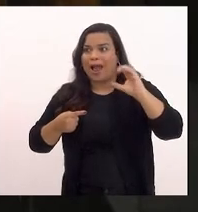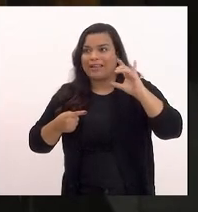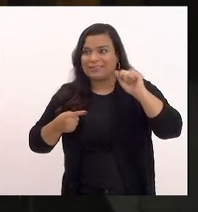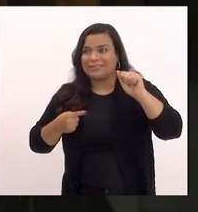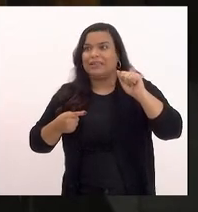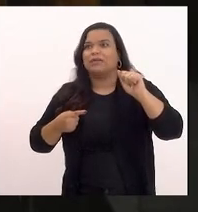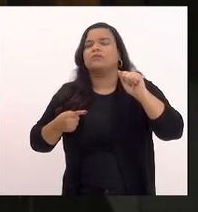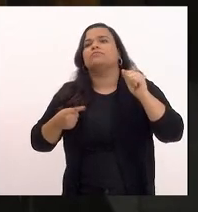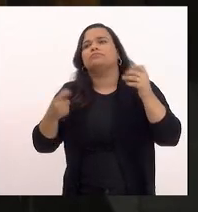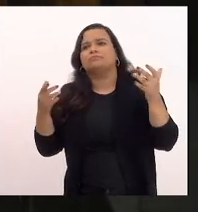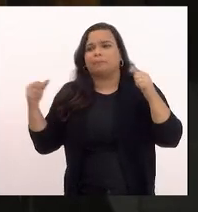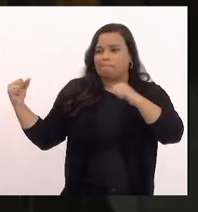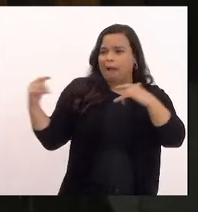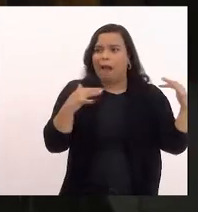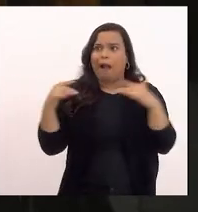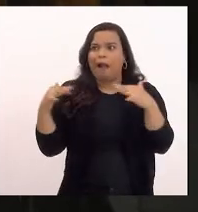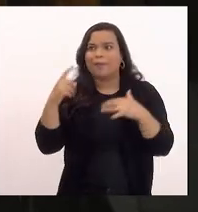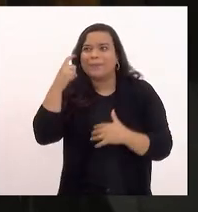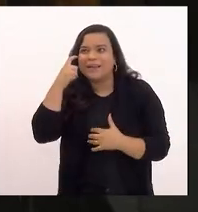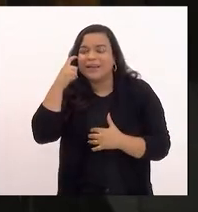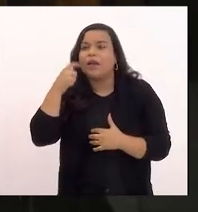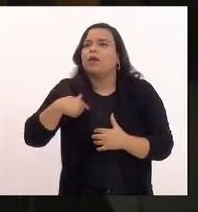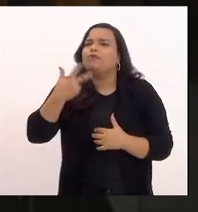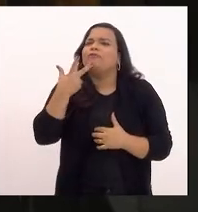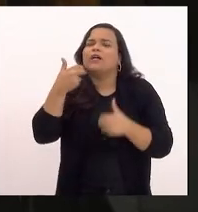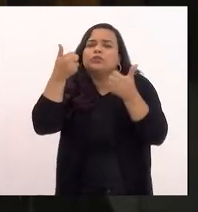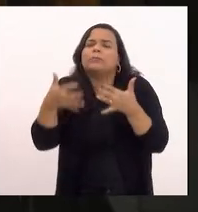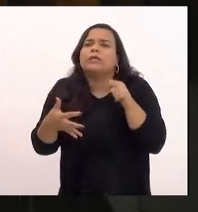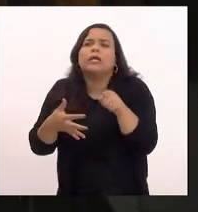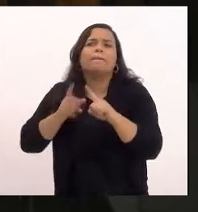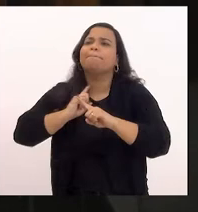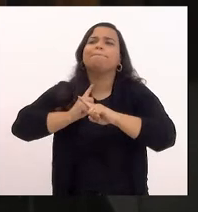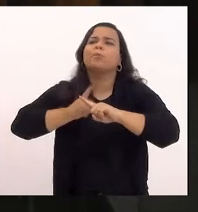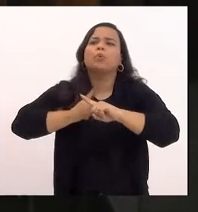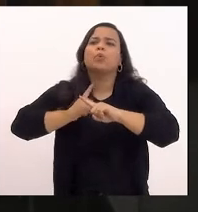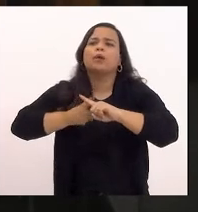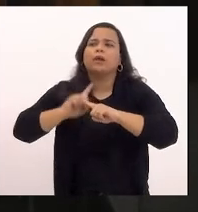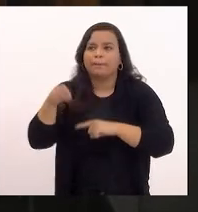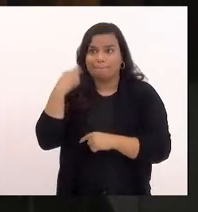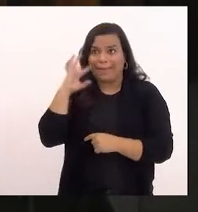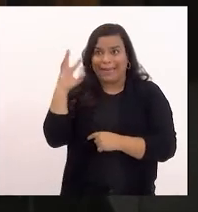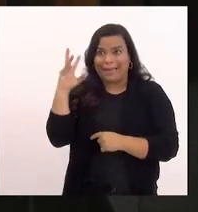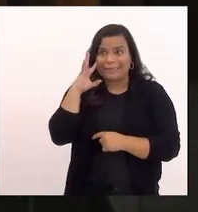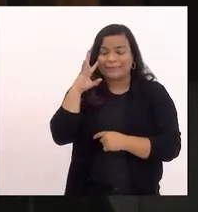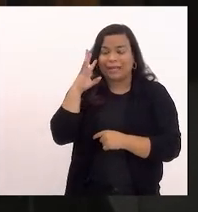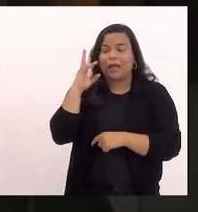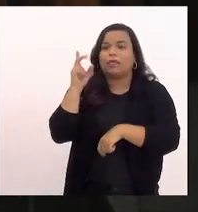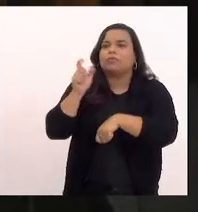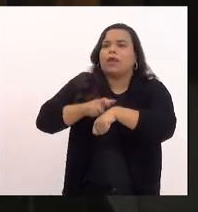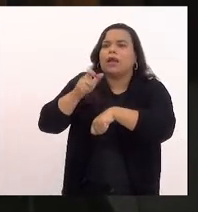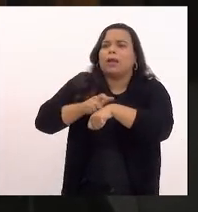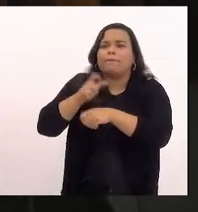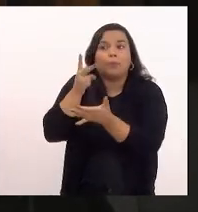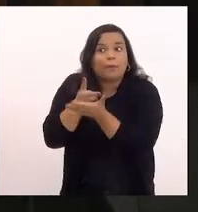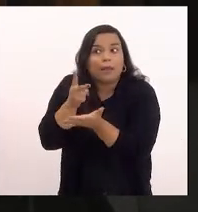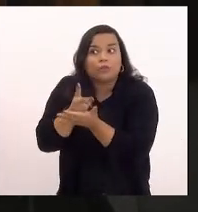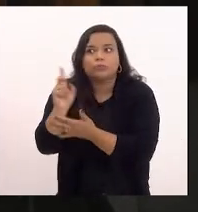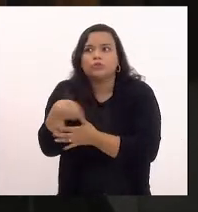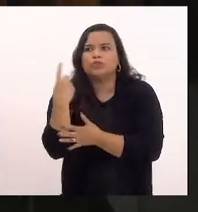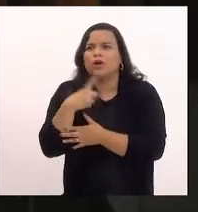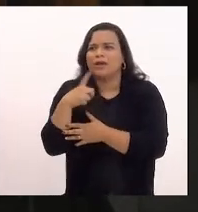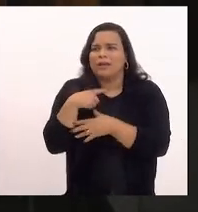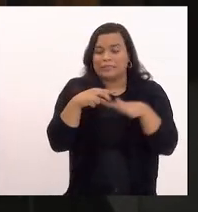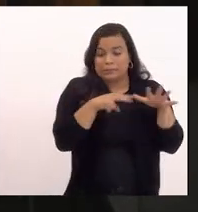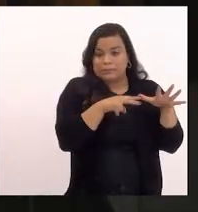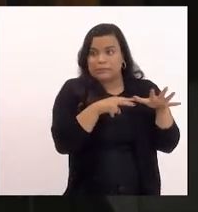dizendo isso porque ao mesmo tempo ao mesmo tempo nós tivemos na